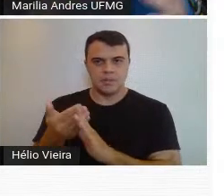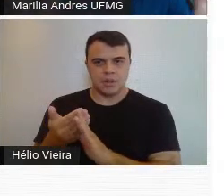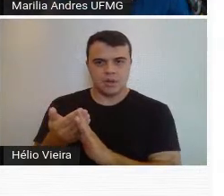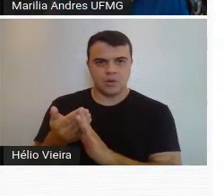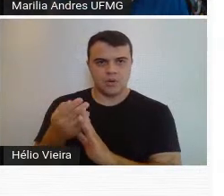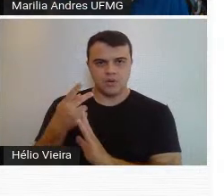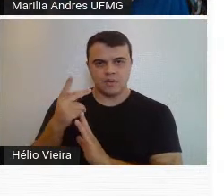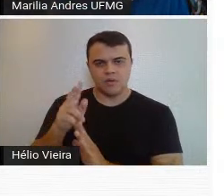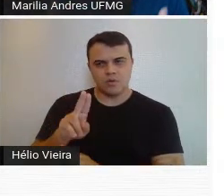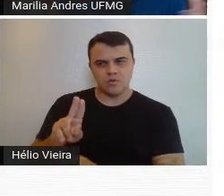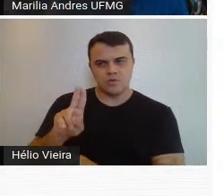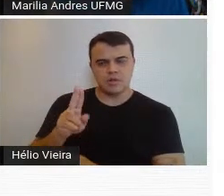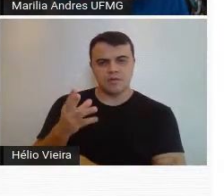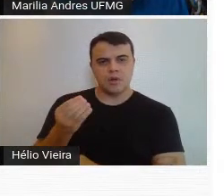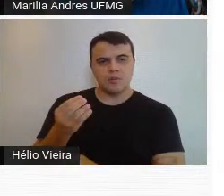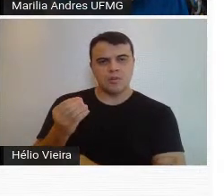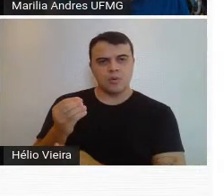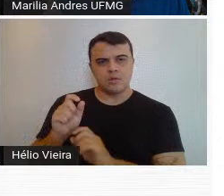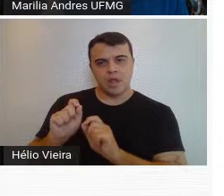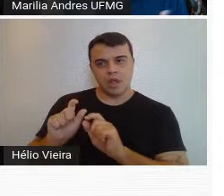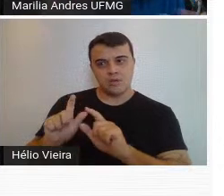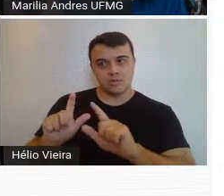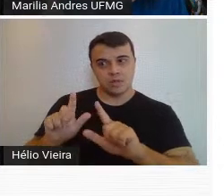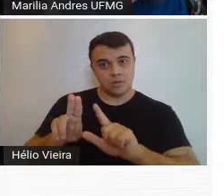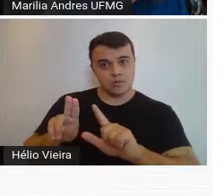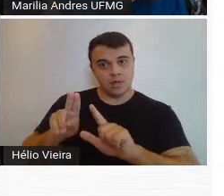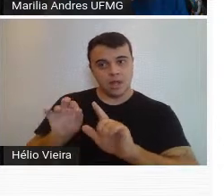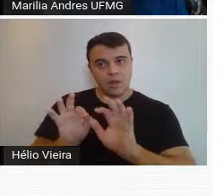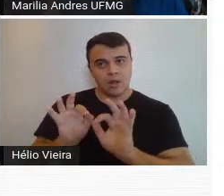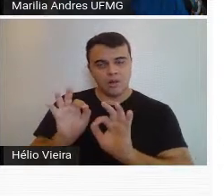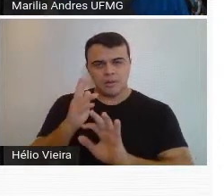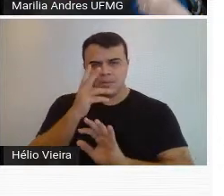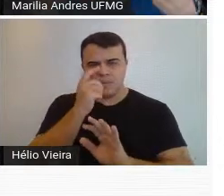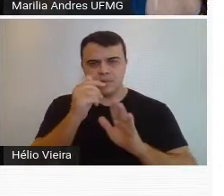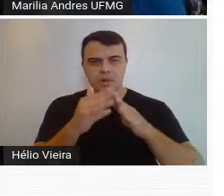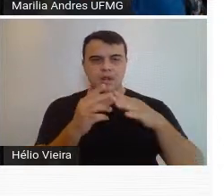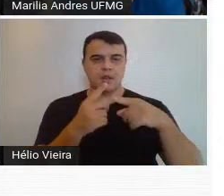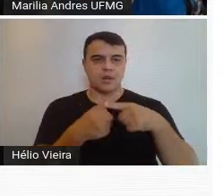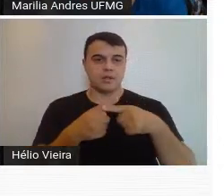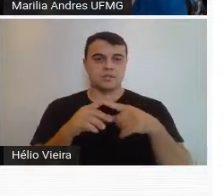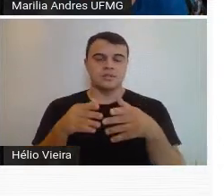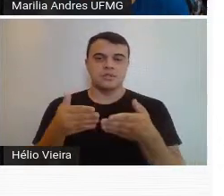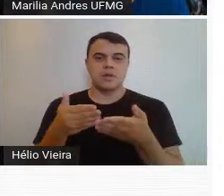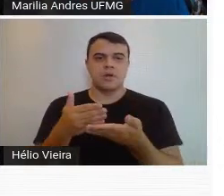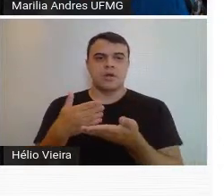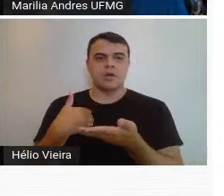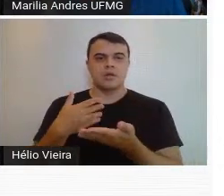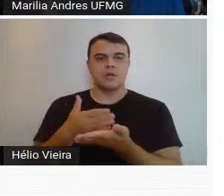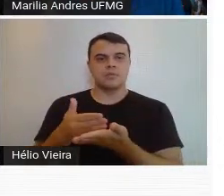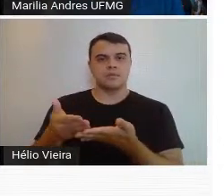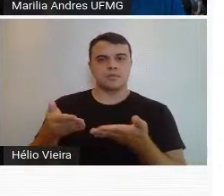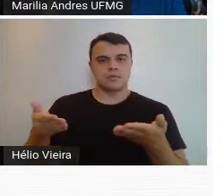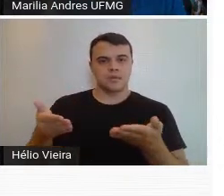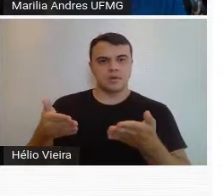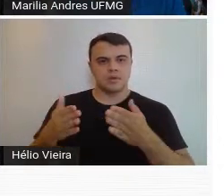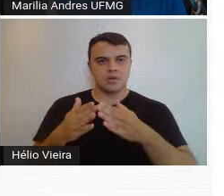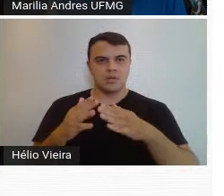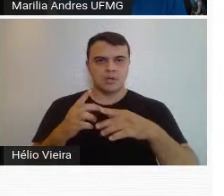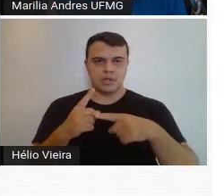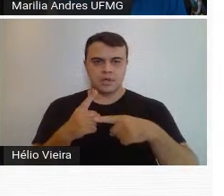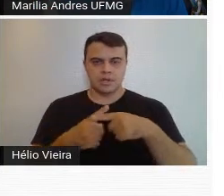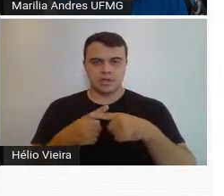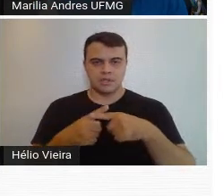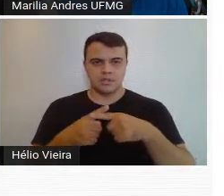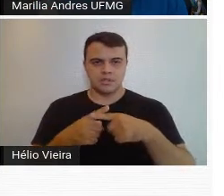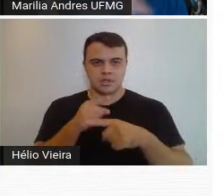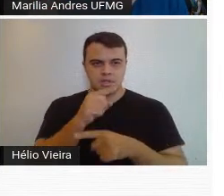que usava muitas azulejarias para ornamentar suas igrejas. Entrando dentro da igreja de